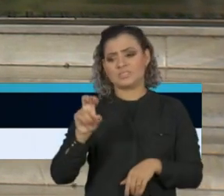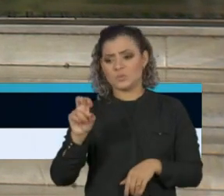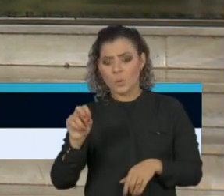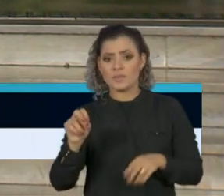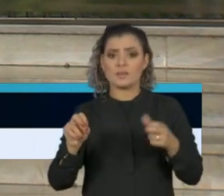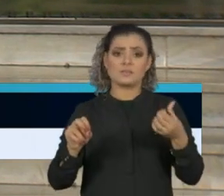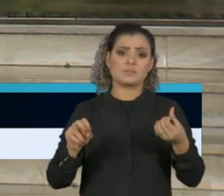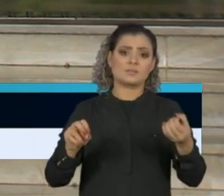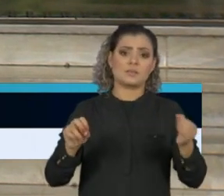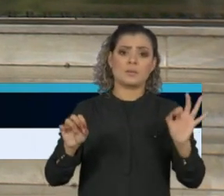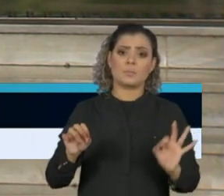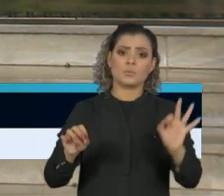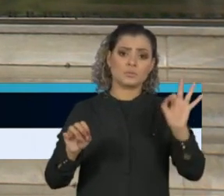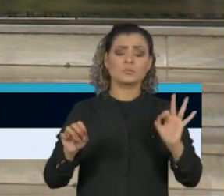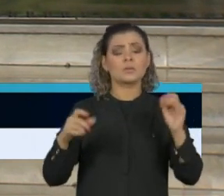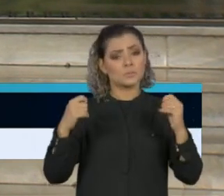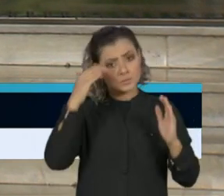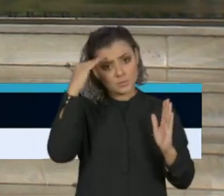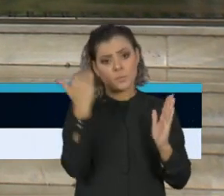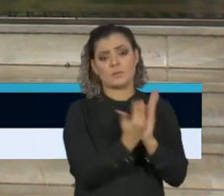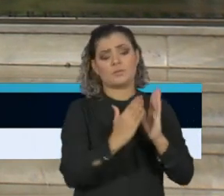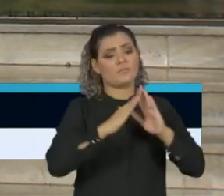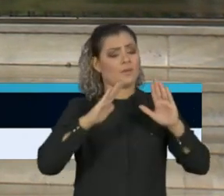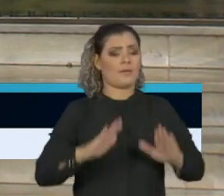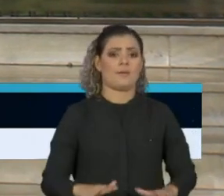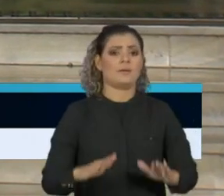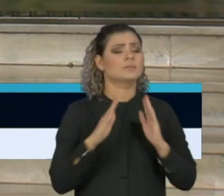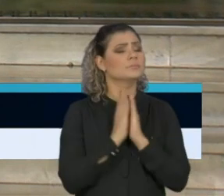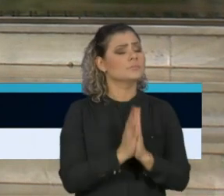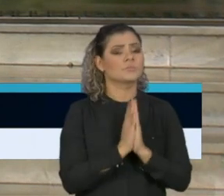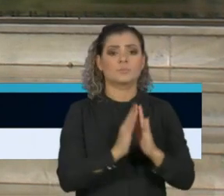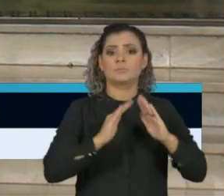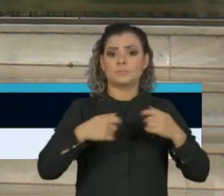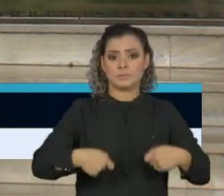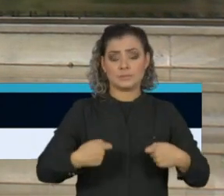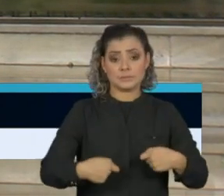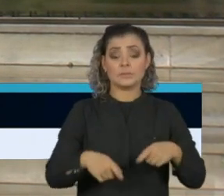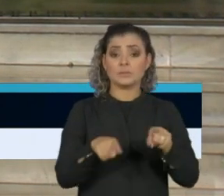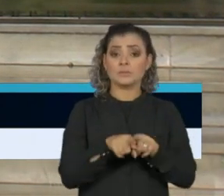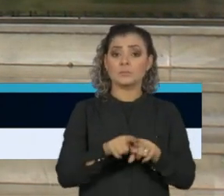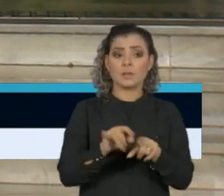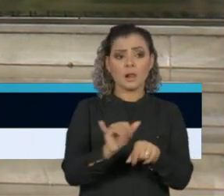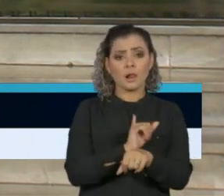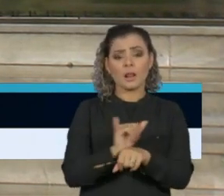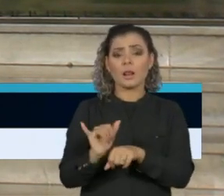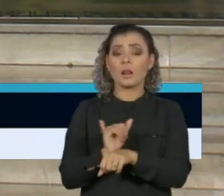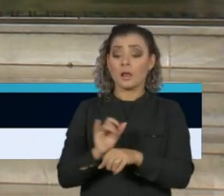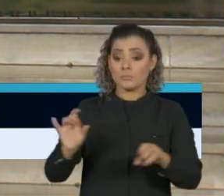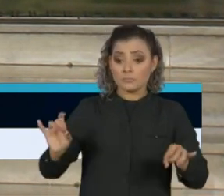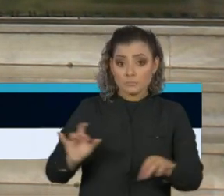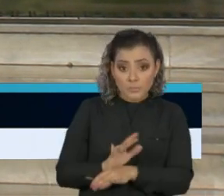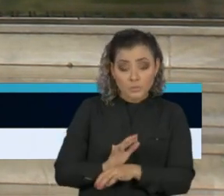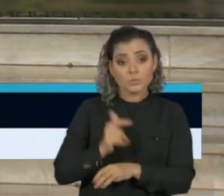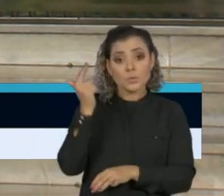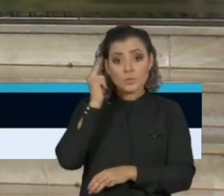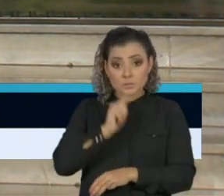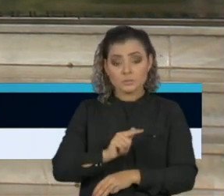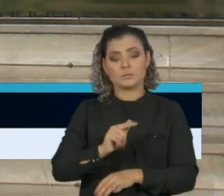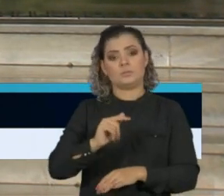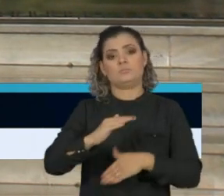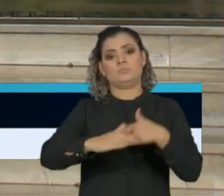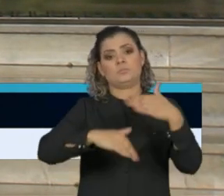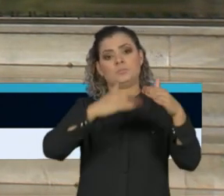60% seja obedecida, que é o que está acontecendo. E, tentativamente, após alcançarmos esta média, possamos